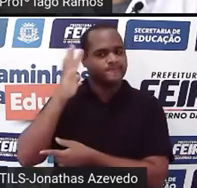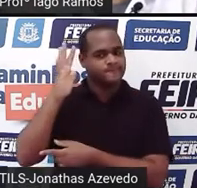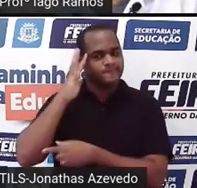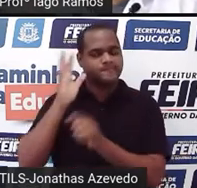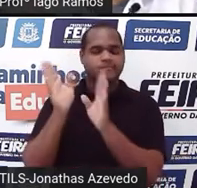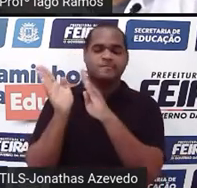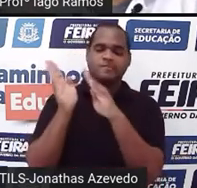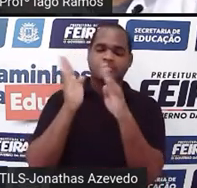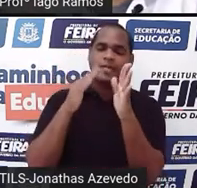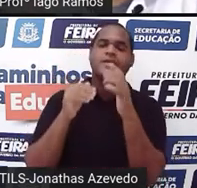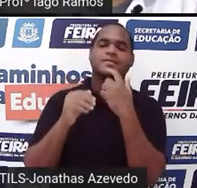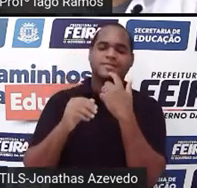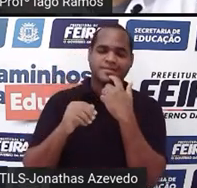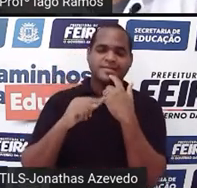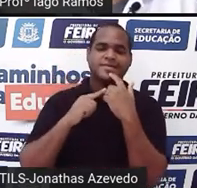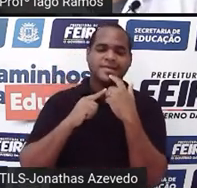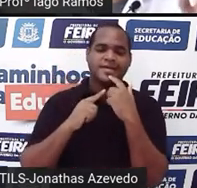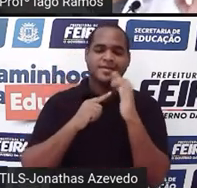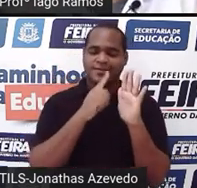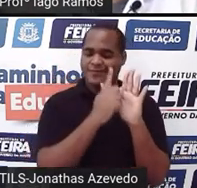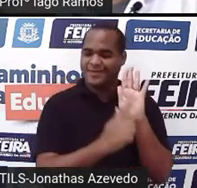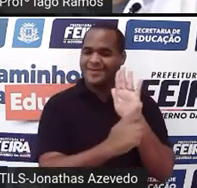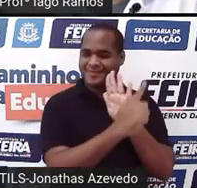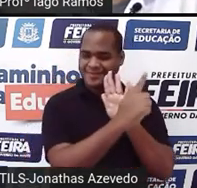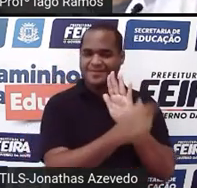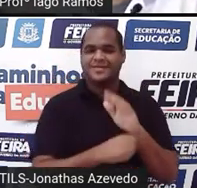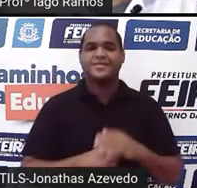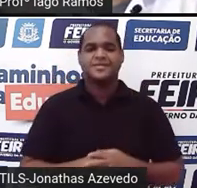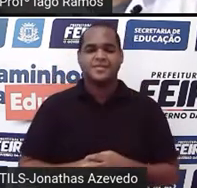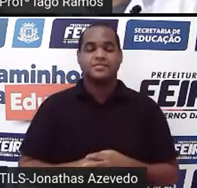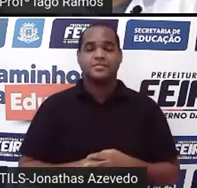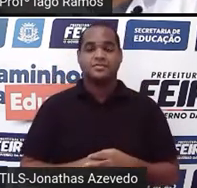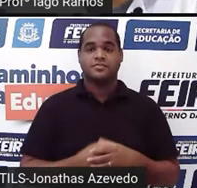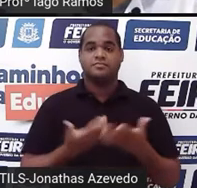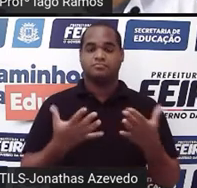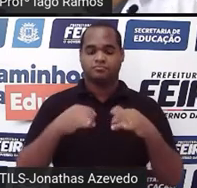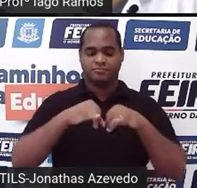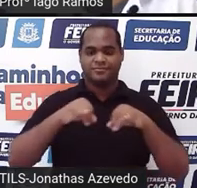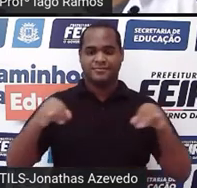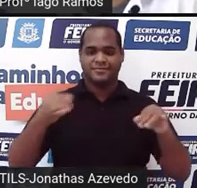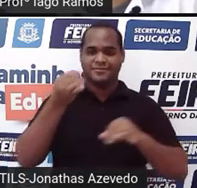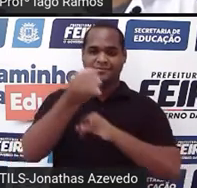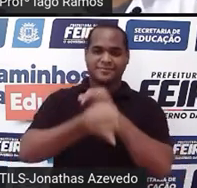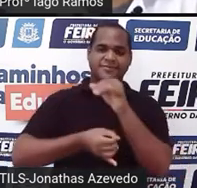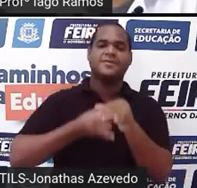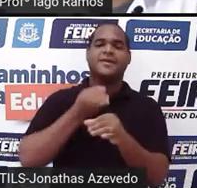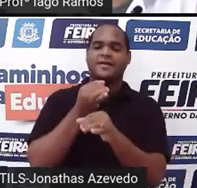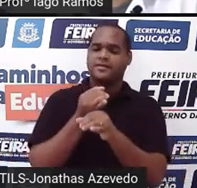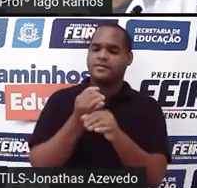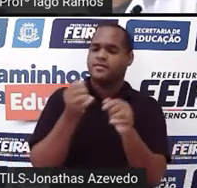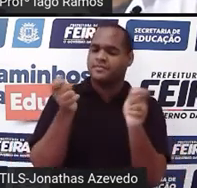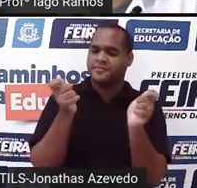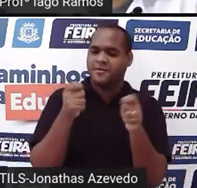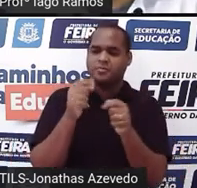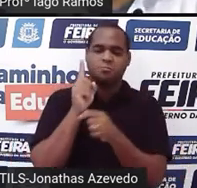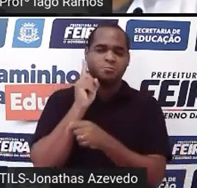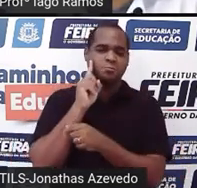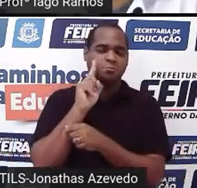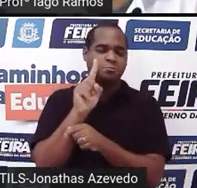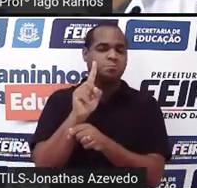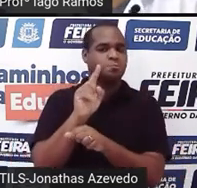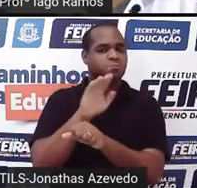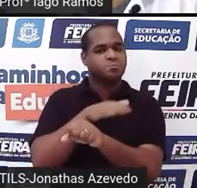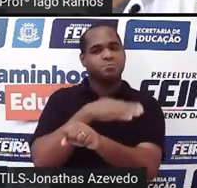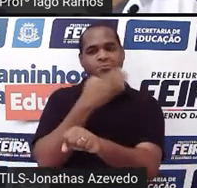momento pode aparecer um gráfico, tá bom? Notícias da internet que a gente possa receber aí durante o dia inteiro,